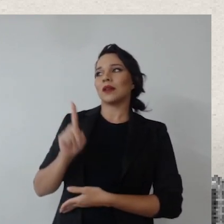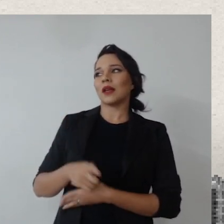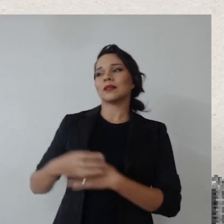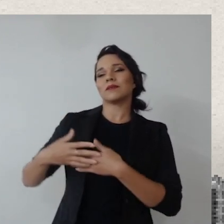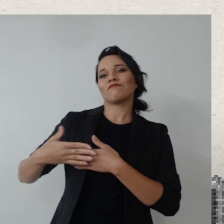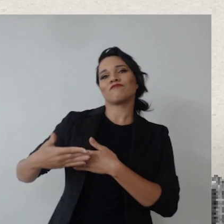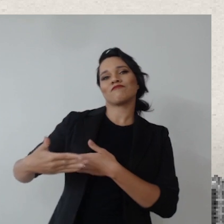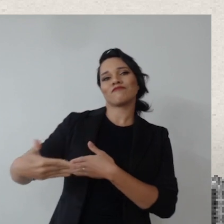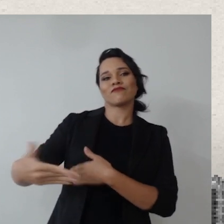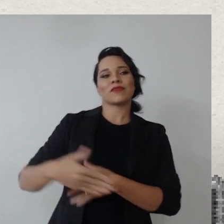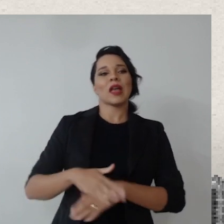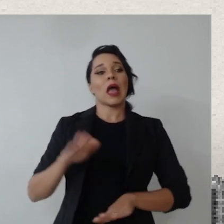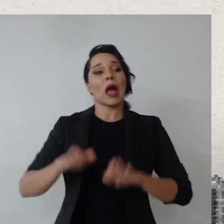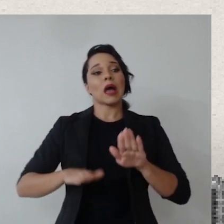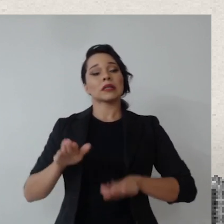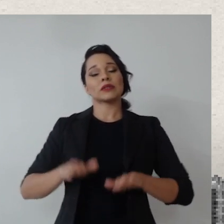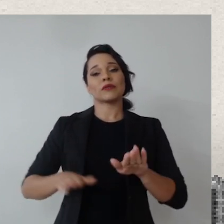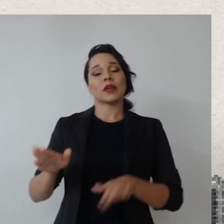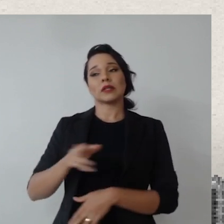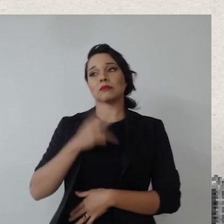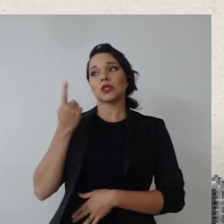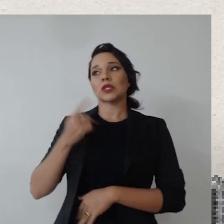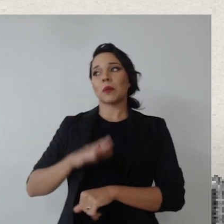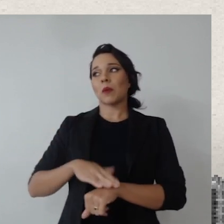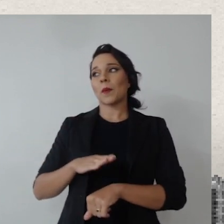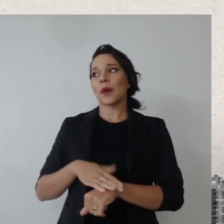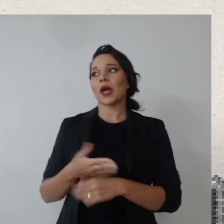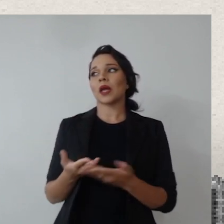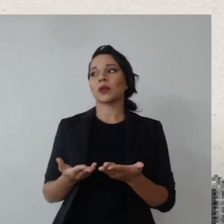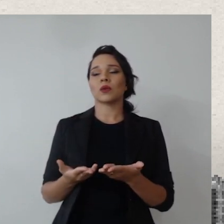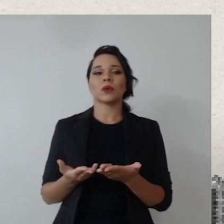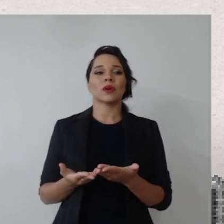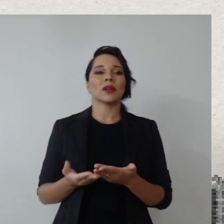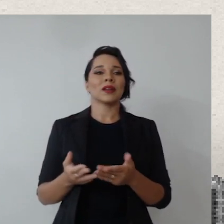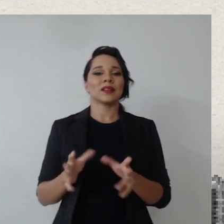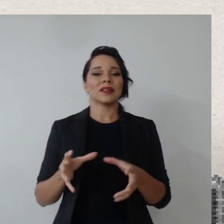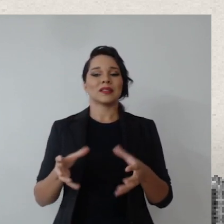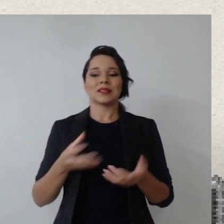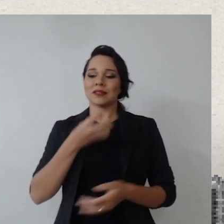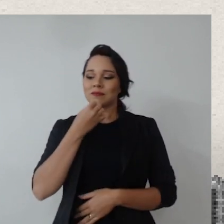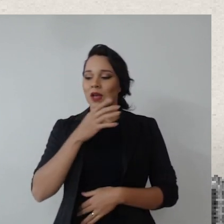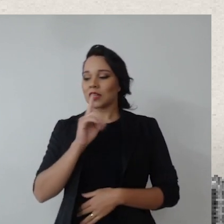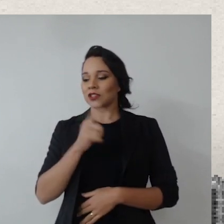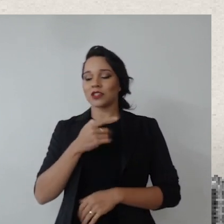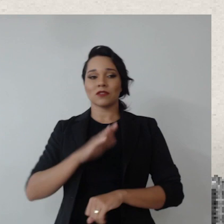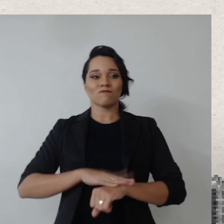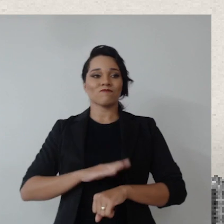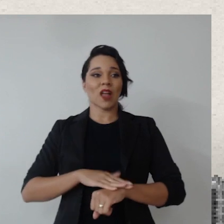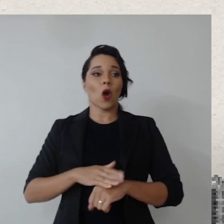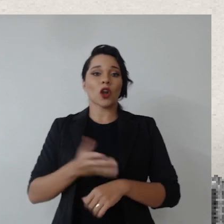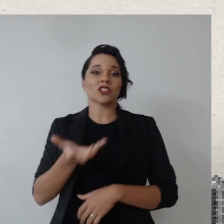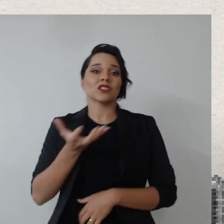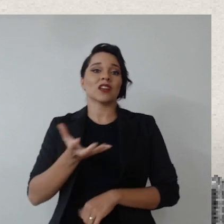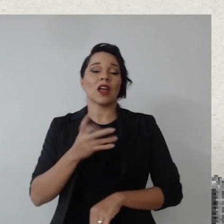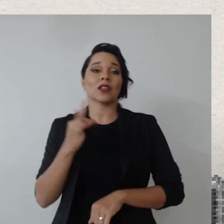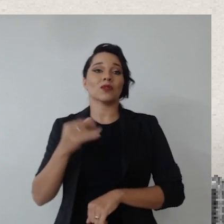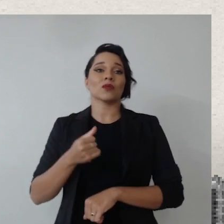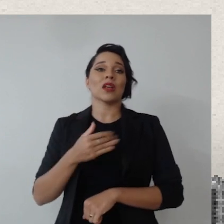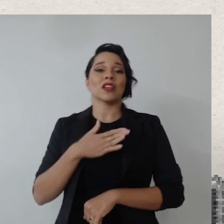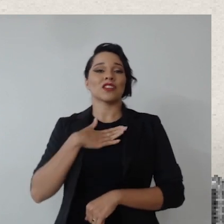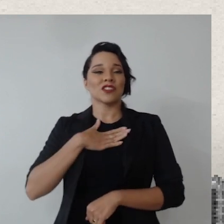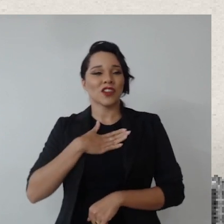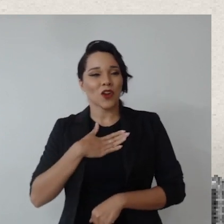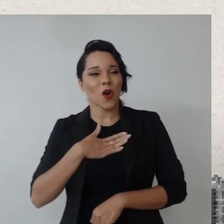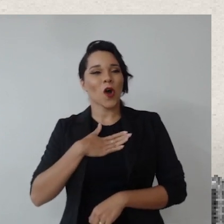é algo a longo prazo, às vezes, e eu vou me incluir nesse bolo, a gente é imediatista, a gente que